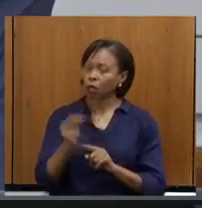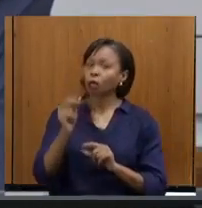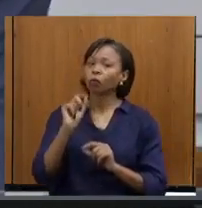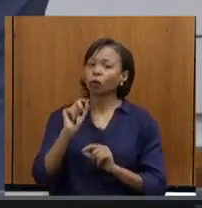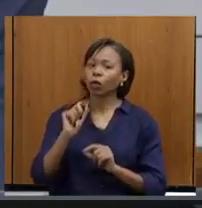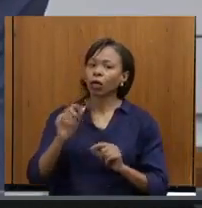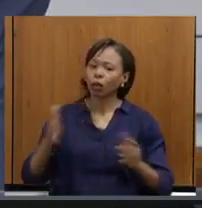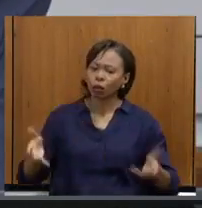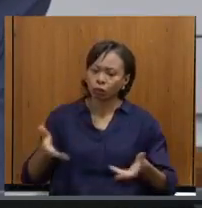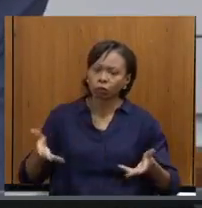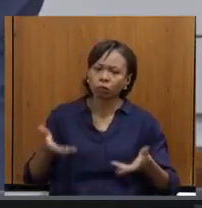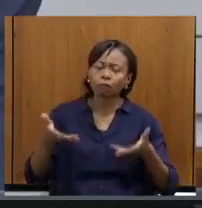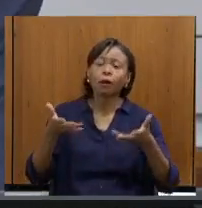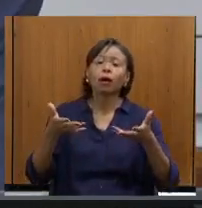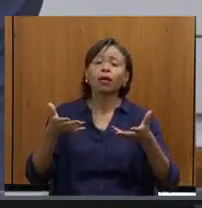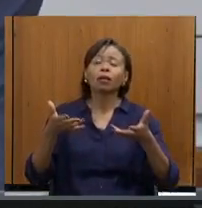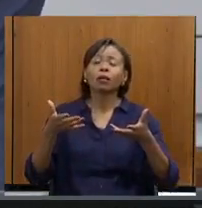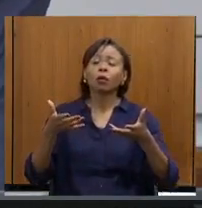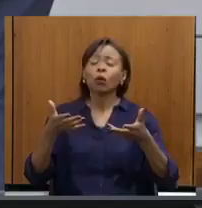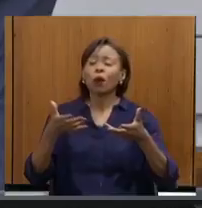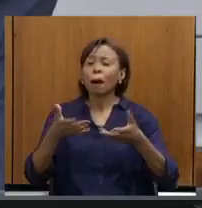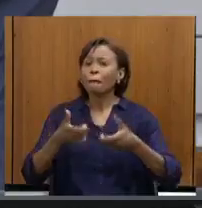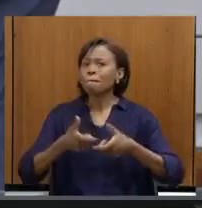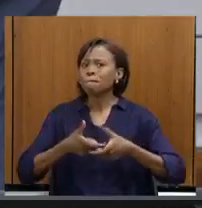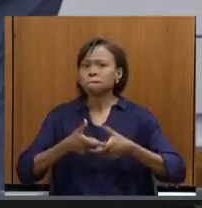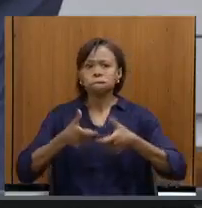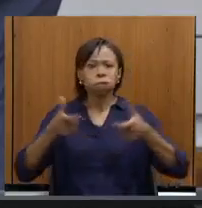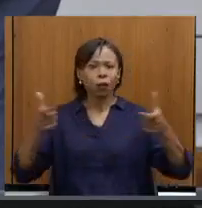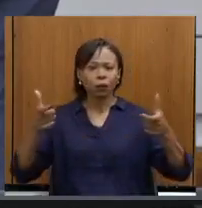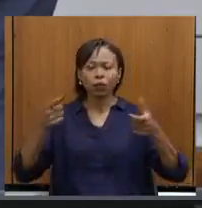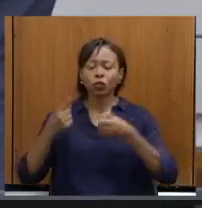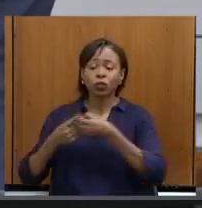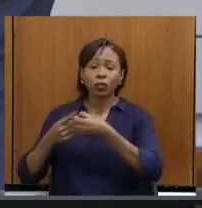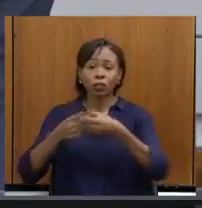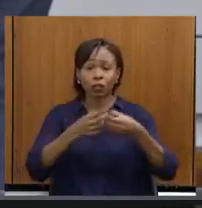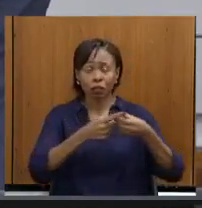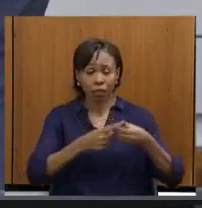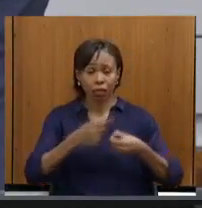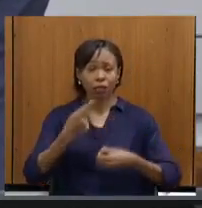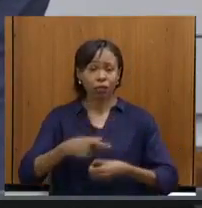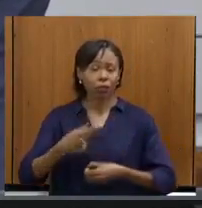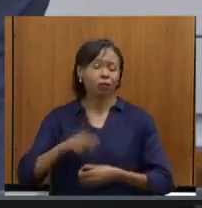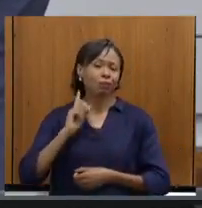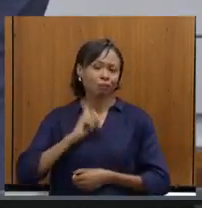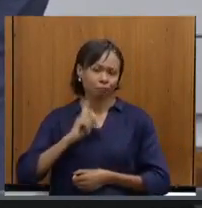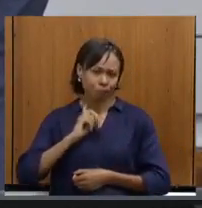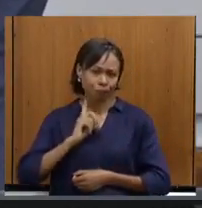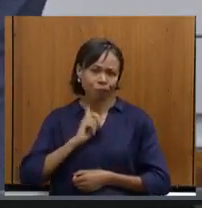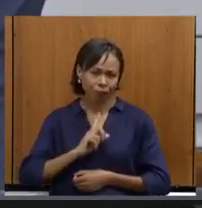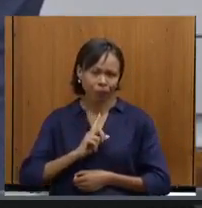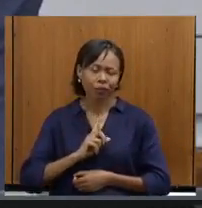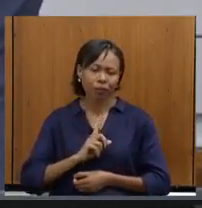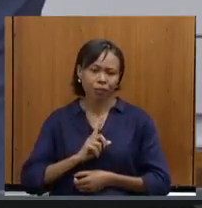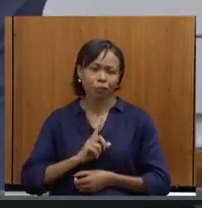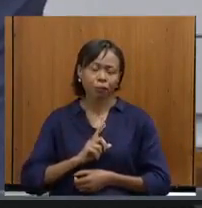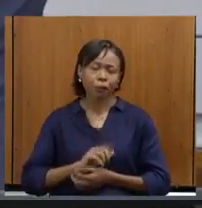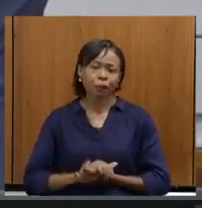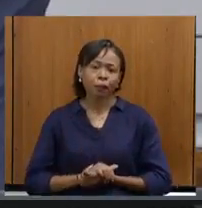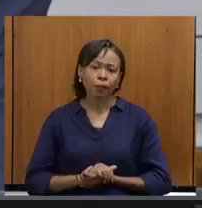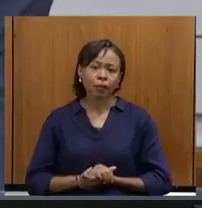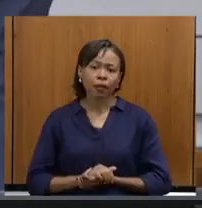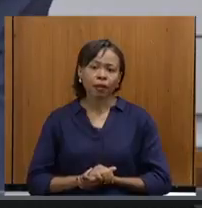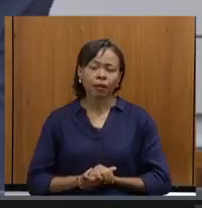mobilizar uma grande maioria dos municípios de Minas Gerais, que, através